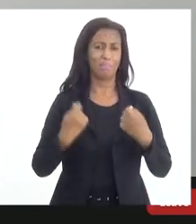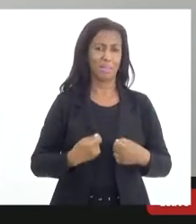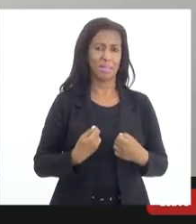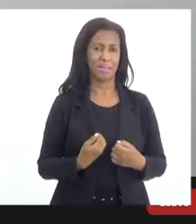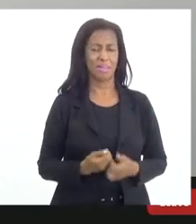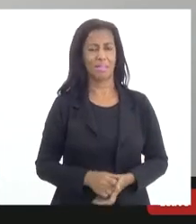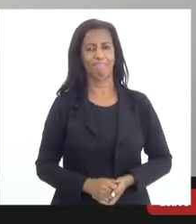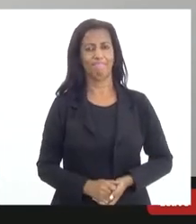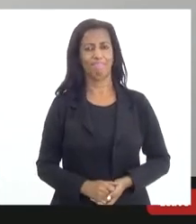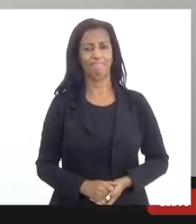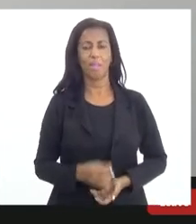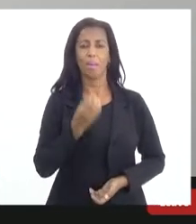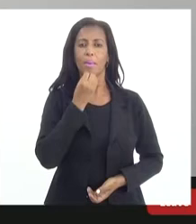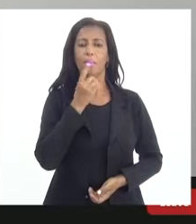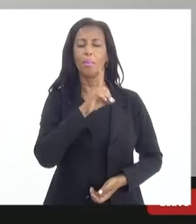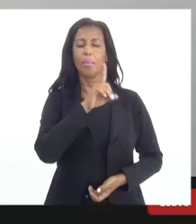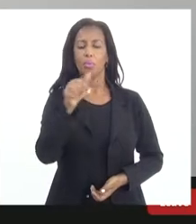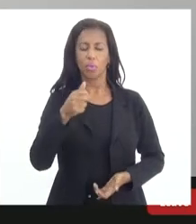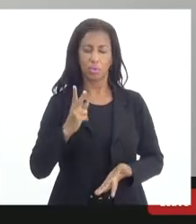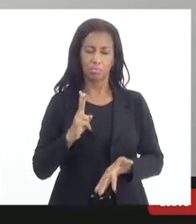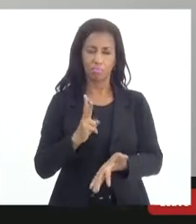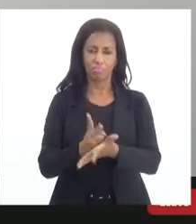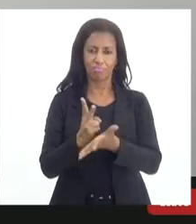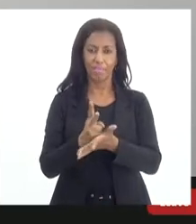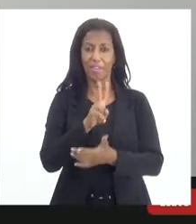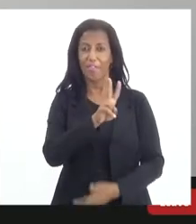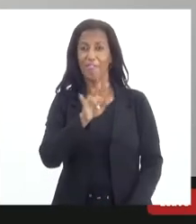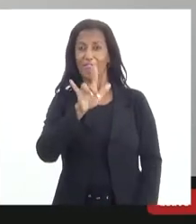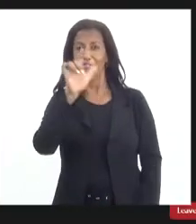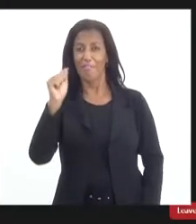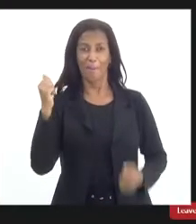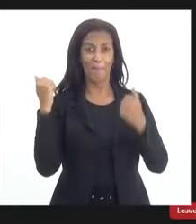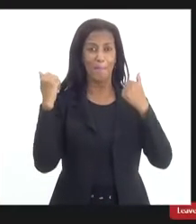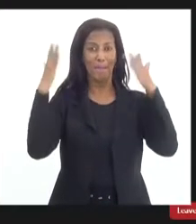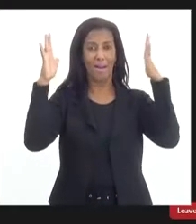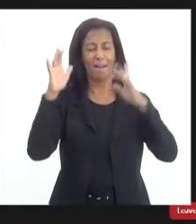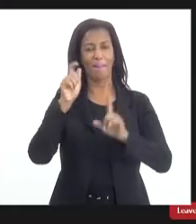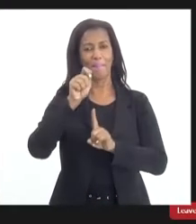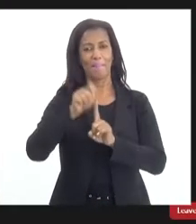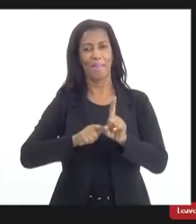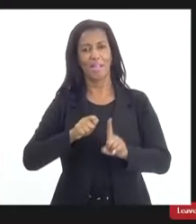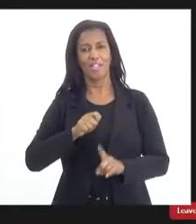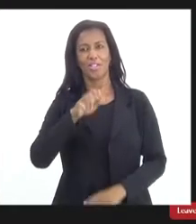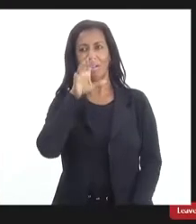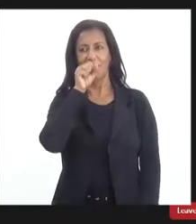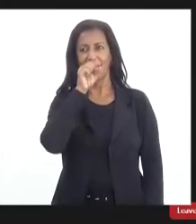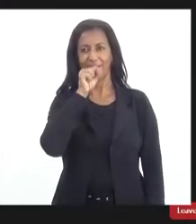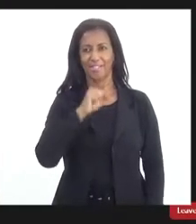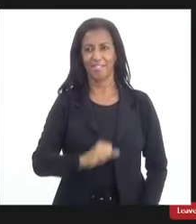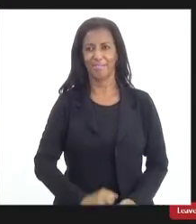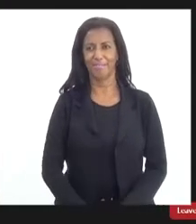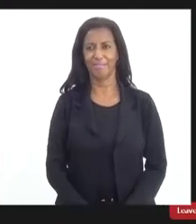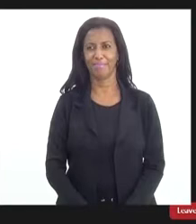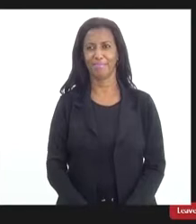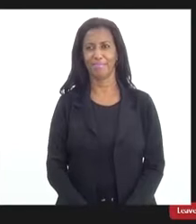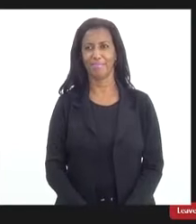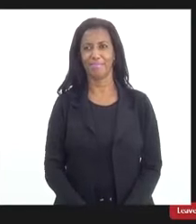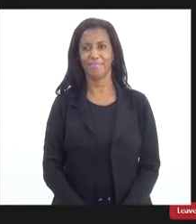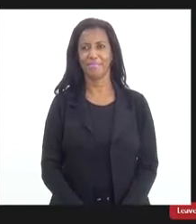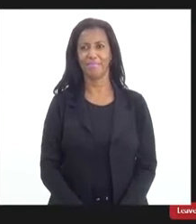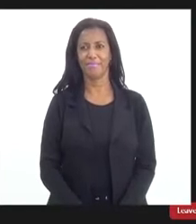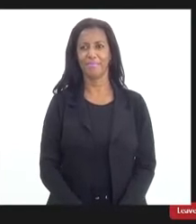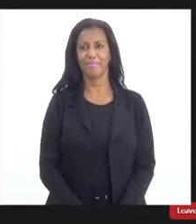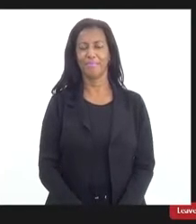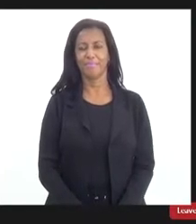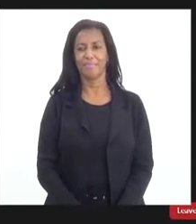doações. Muito obrigado, bom dia, vamos em frente. Viva o agosto do laranja! Eu quero registrar aqui a presença da assessoria